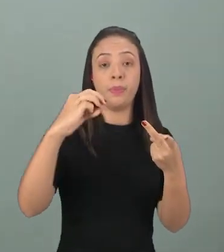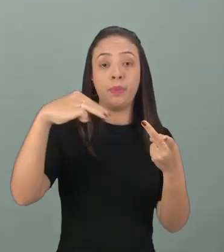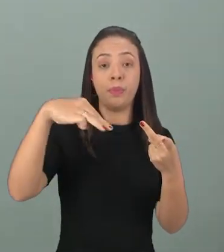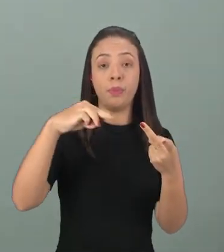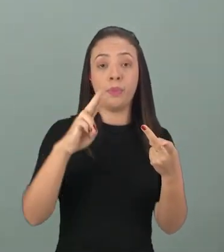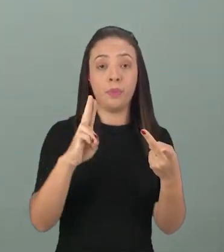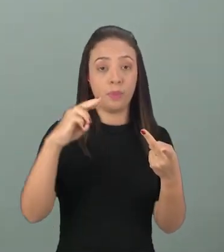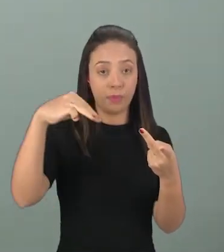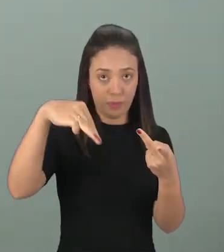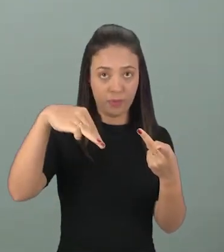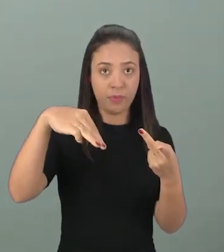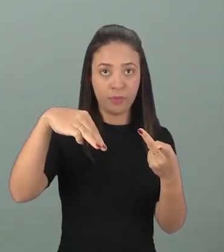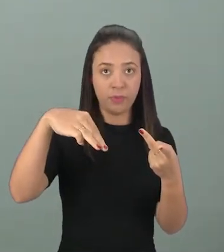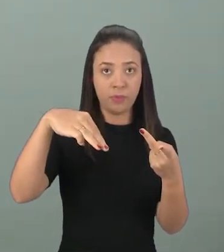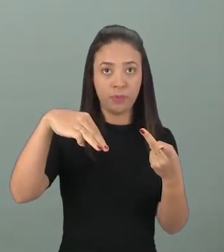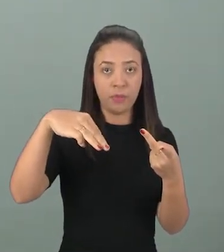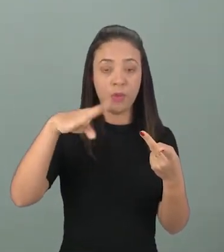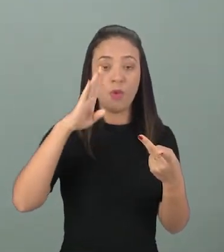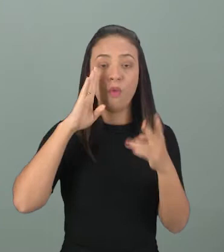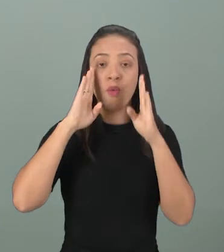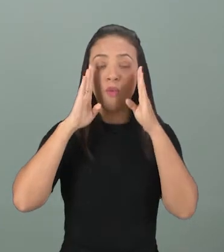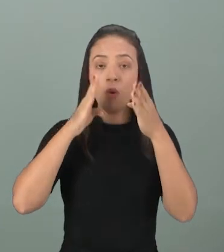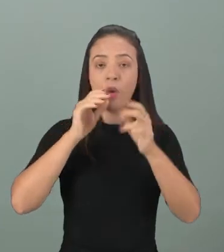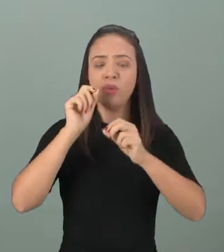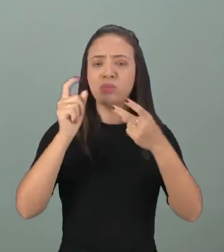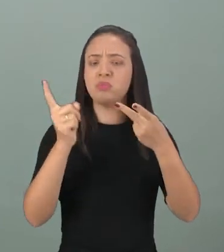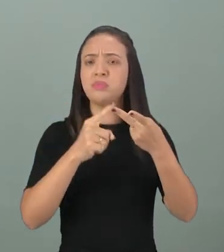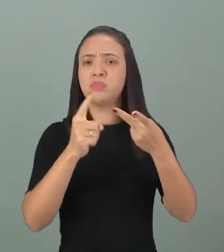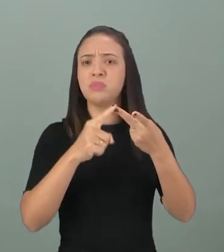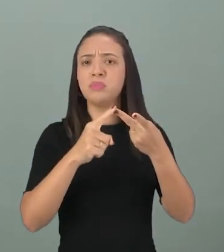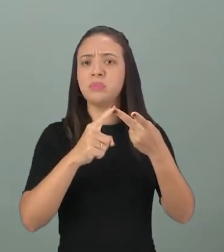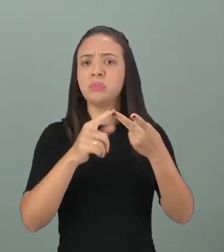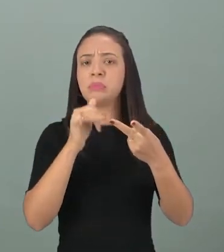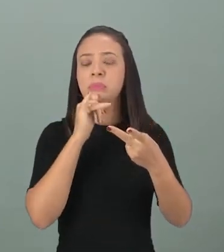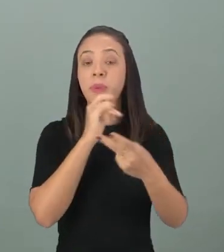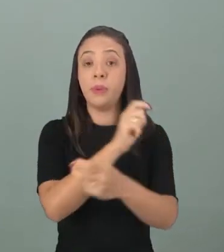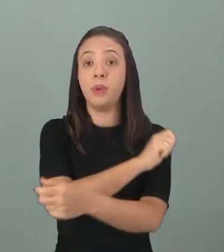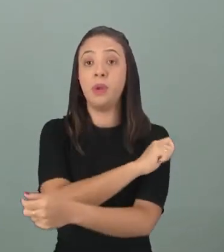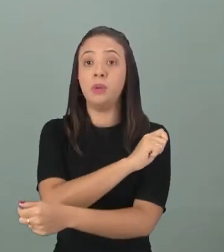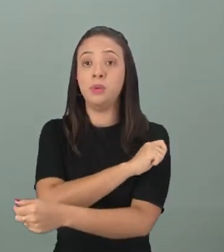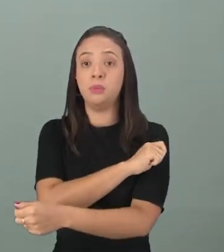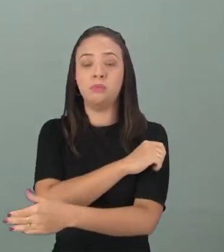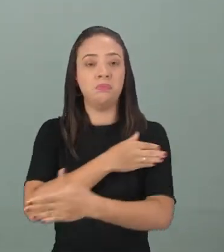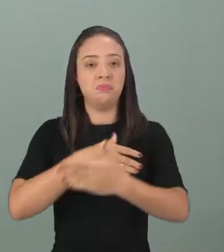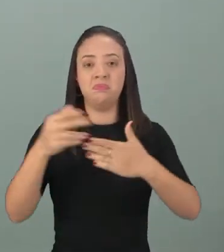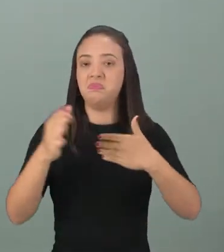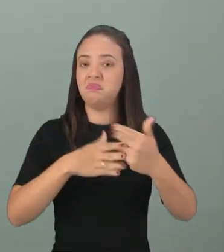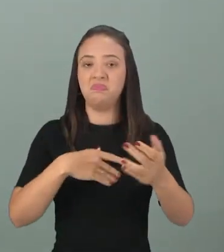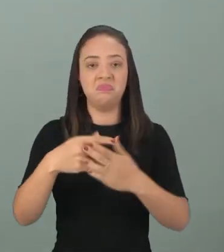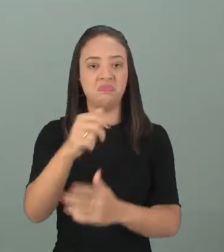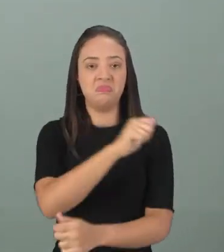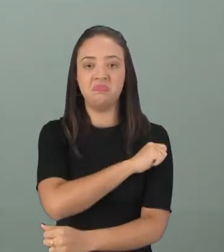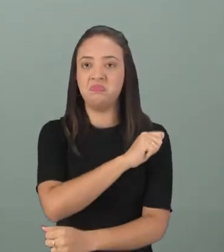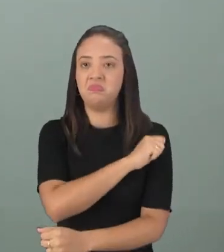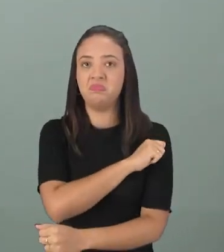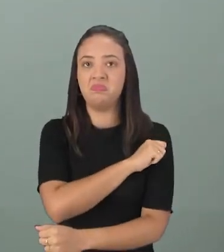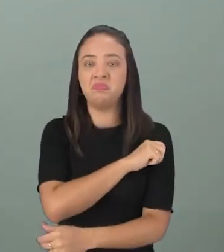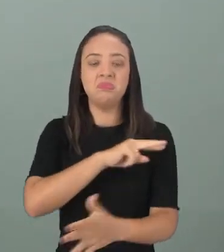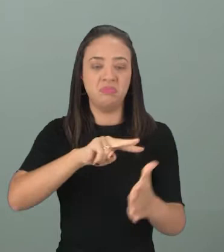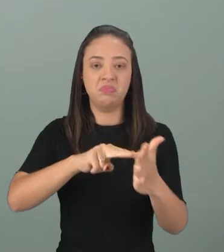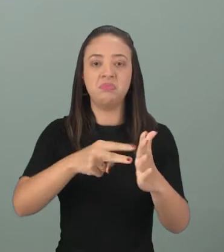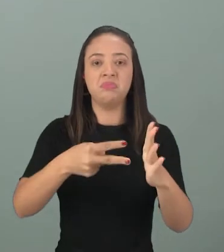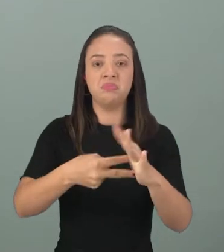substantivo comum, eu estou me referindo quando eu falo aluno. Pode ser qualquer aluno. Geral, é comum,